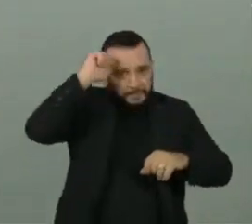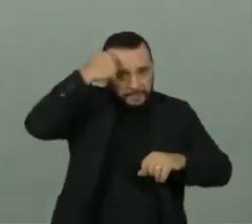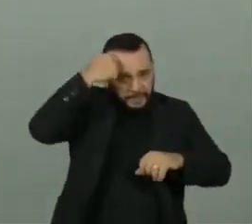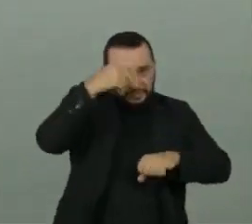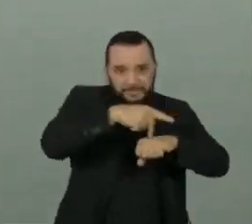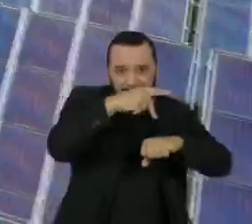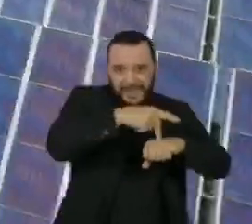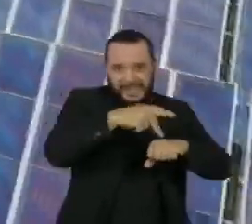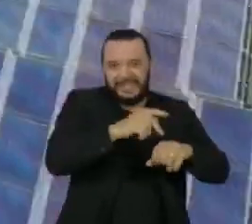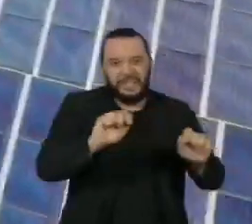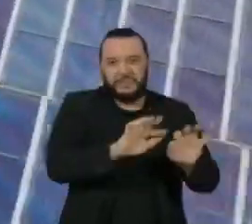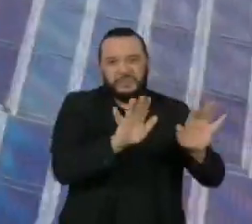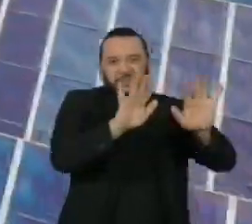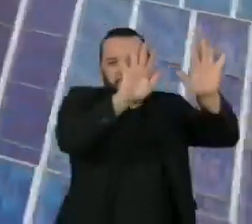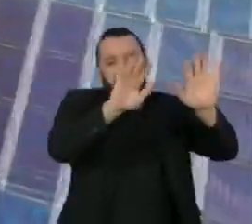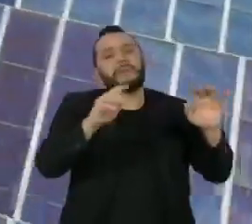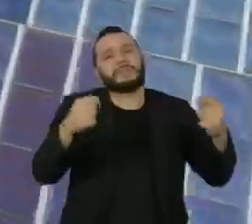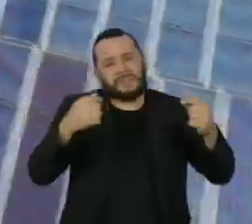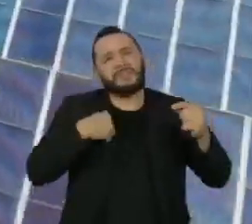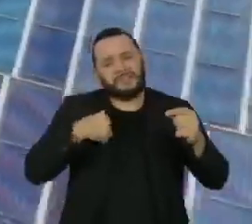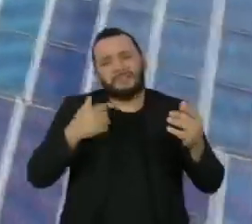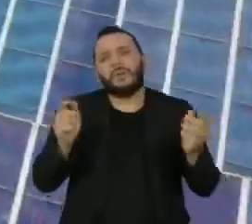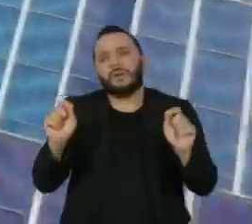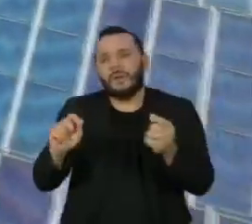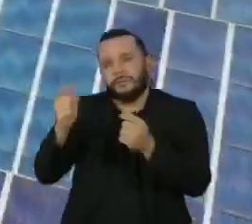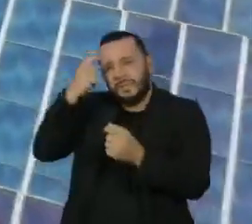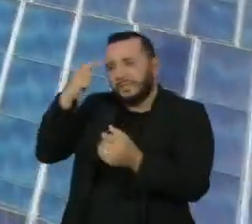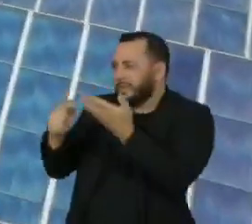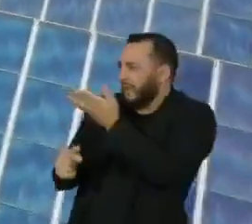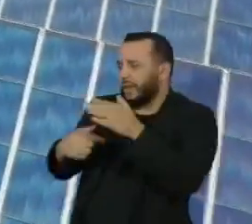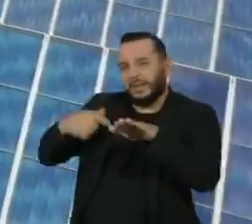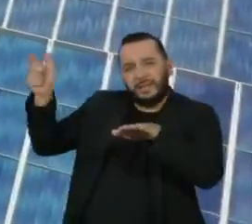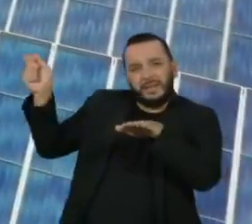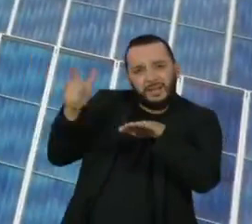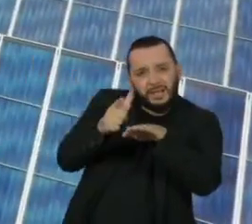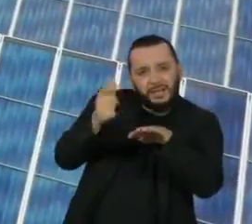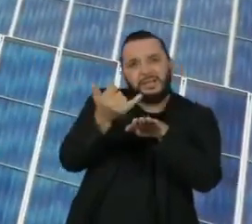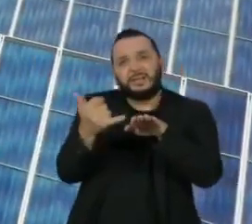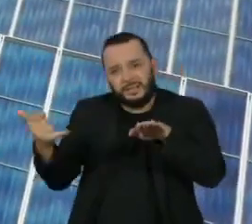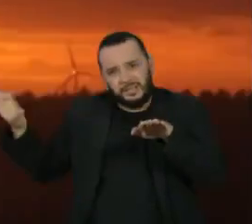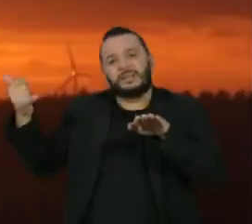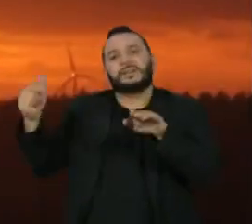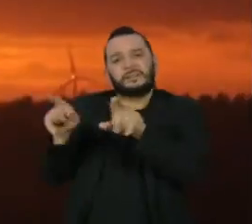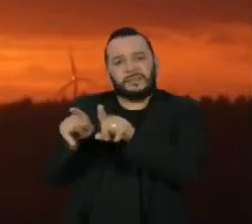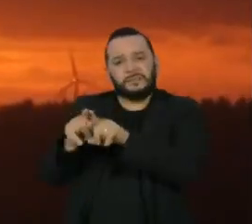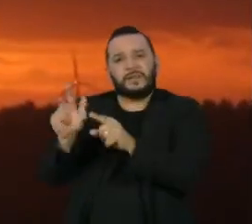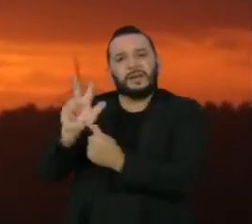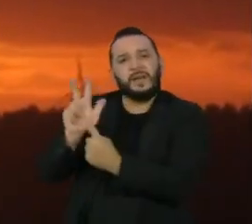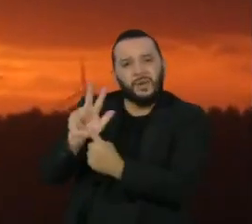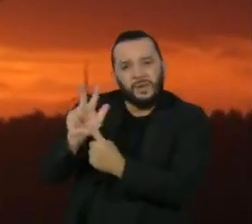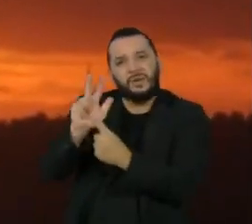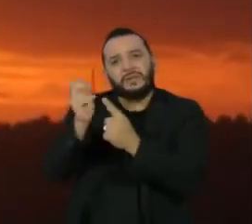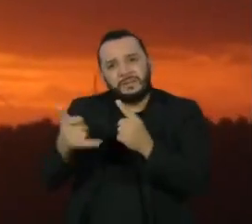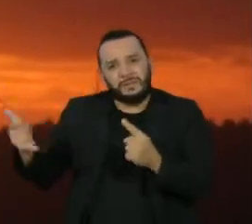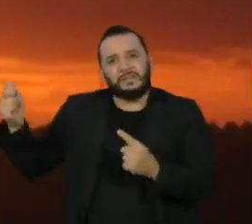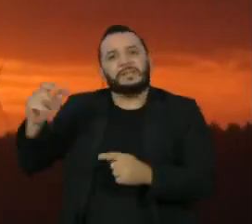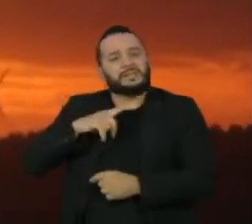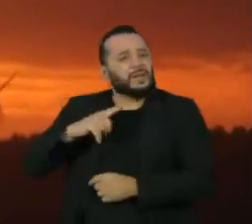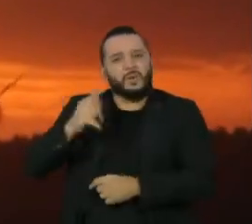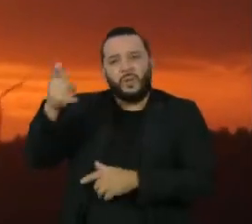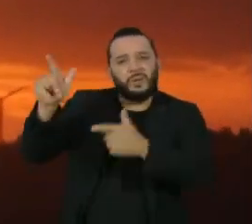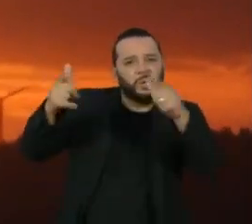torna ainda mais grave, uma vez que já existem opções menos danosas ao meio ambiente, como energia solar, eólica e outras